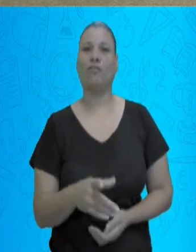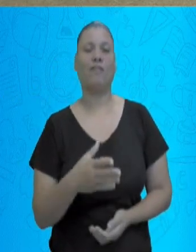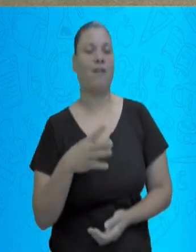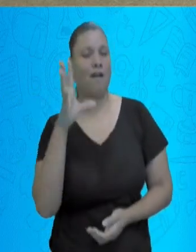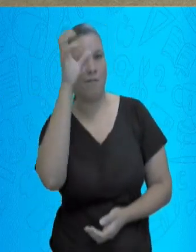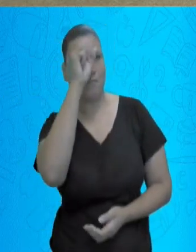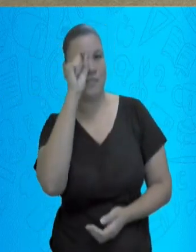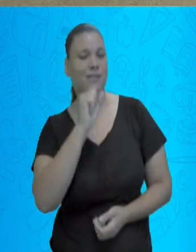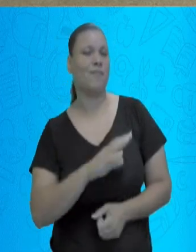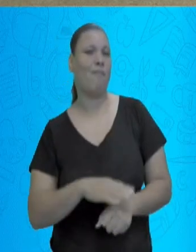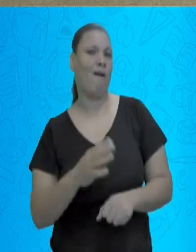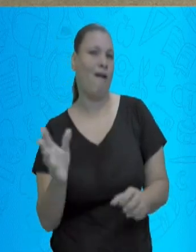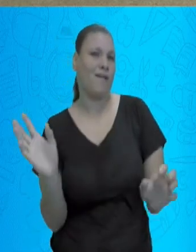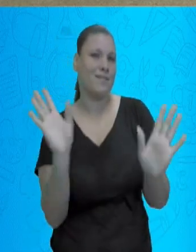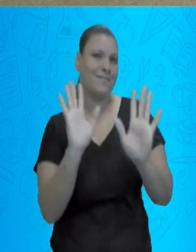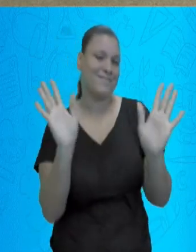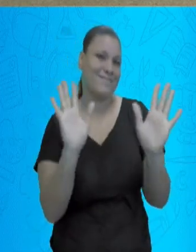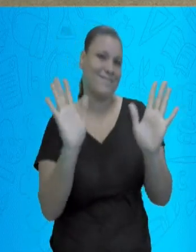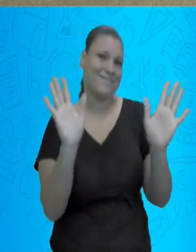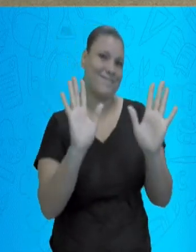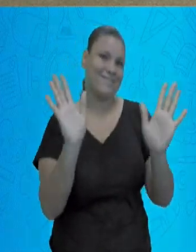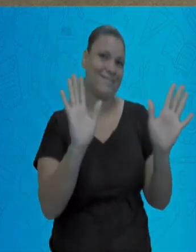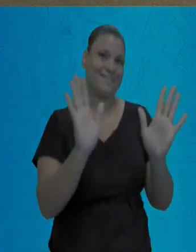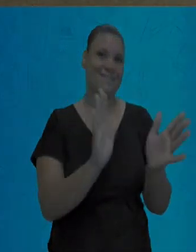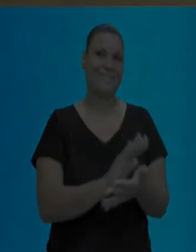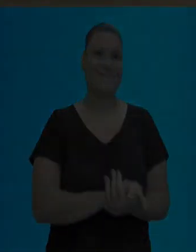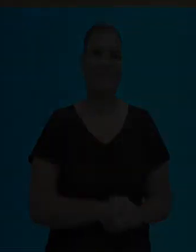muito. Um abraço monstro e até a próxima. Tchau. Tchau.